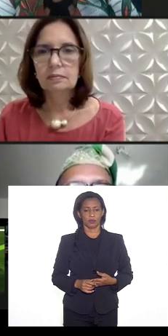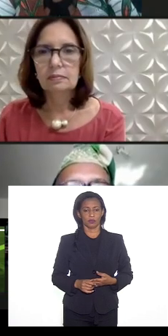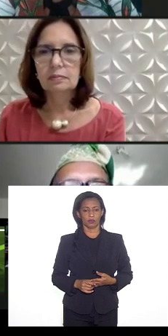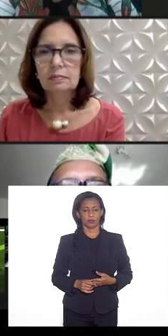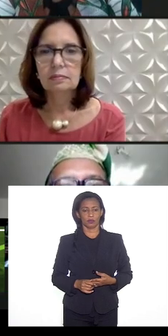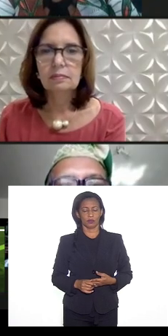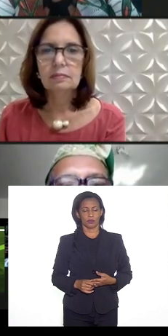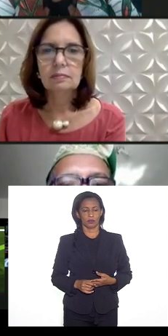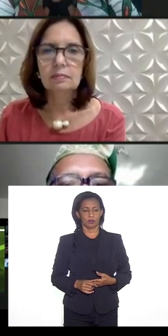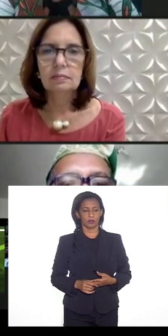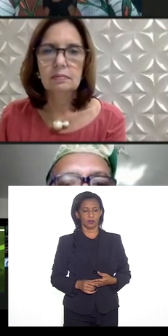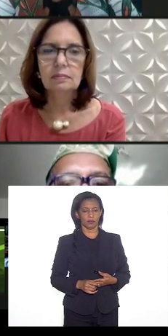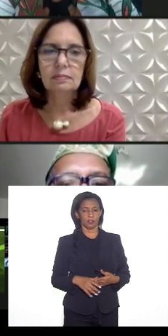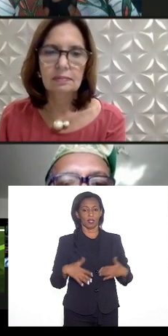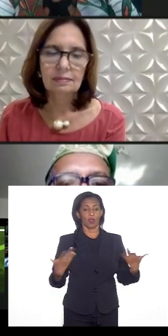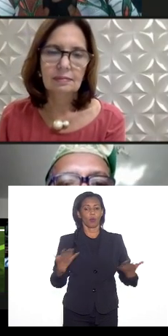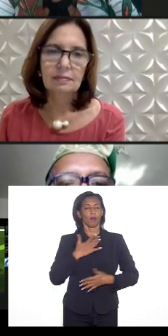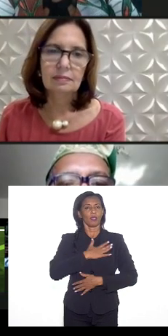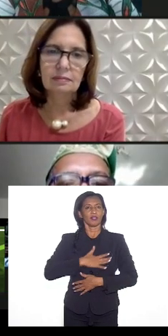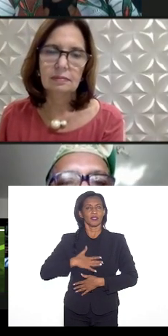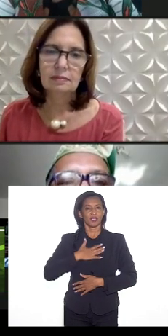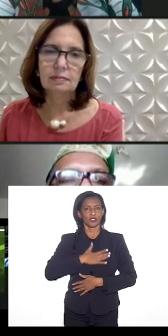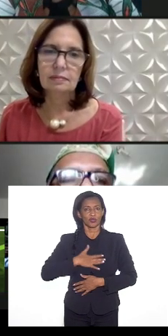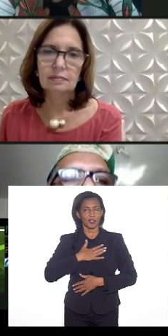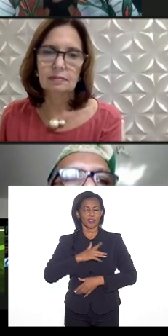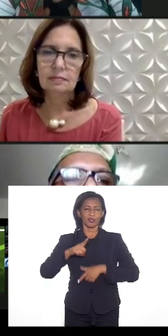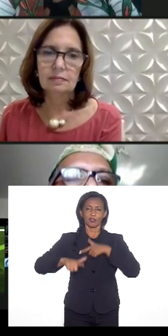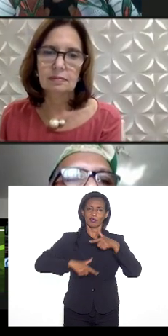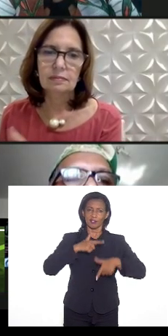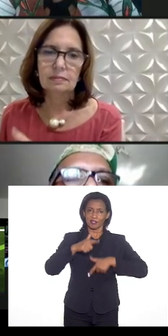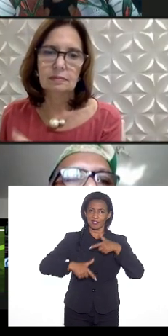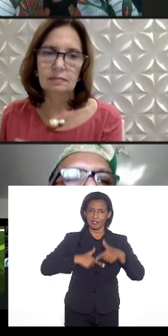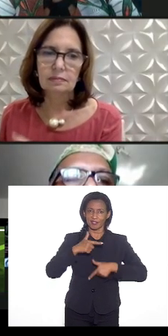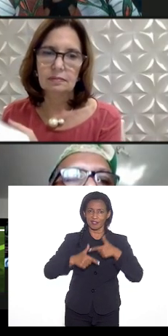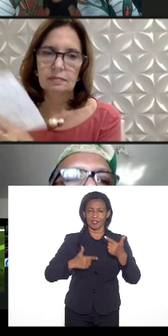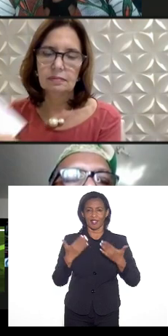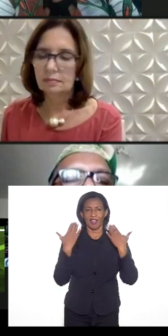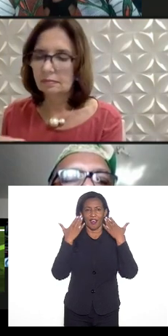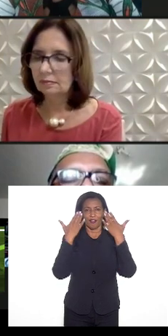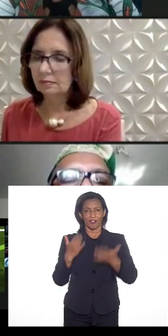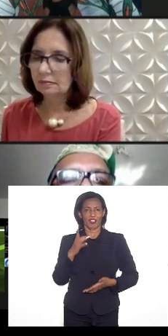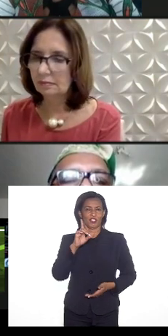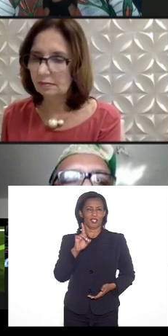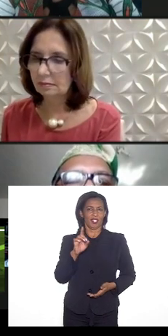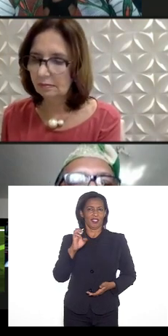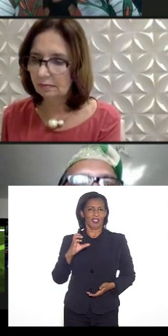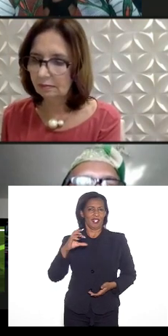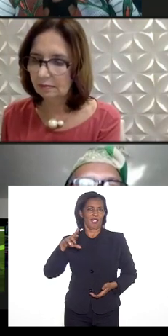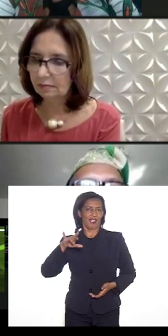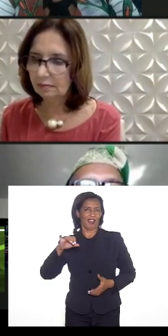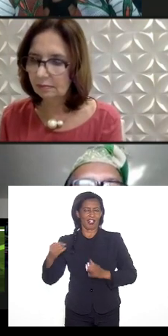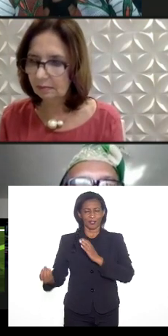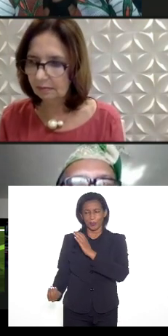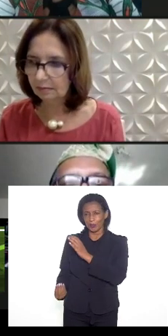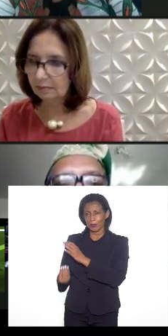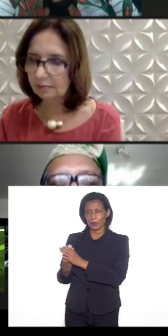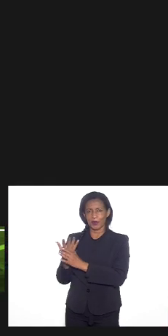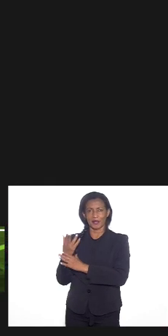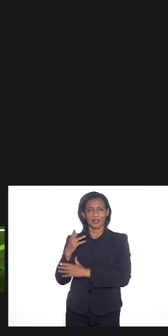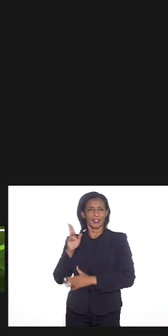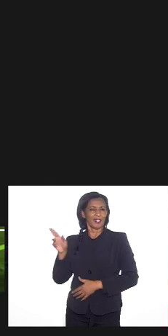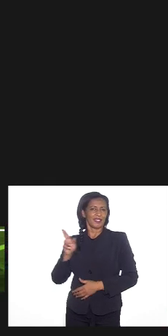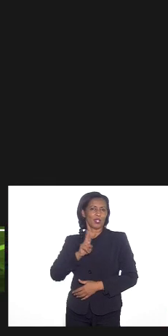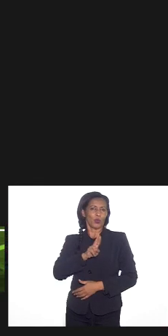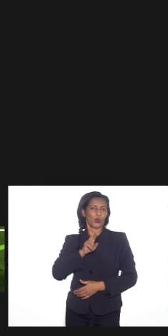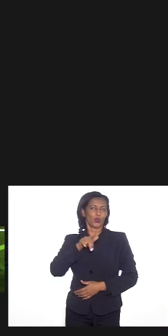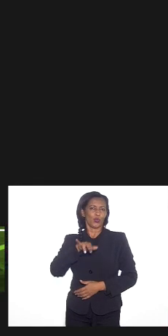prazer uma grande satisfação ter trabalhado esse tempo à frente da DECRAD ter participado do nascimento dessa unidade